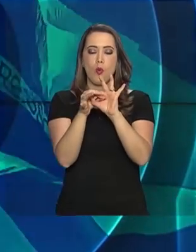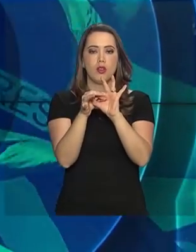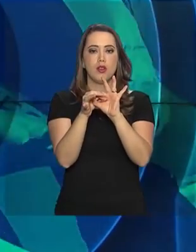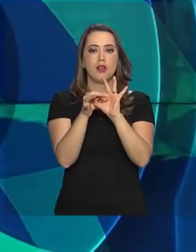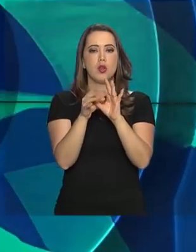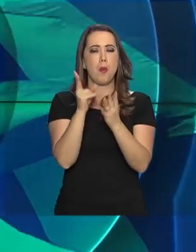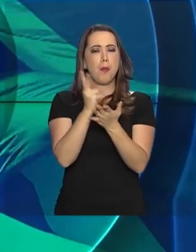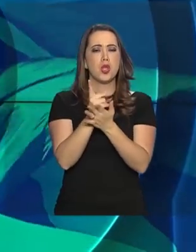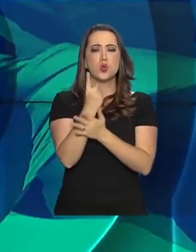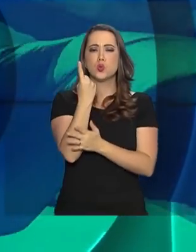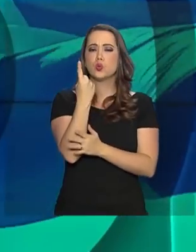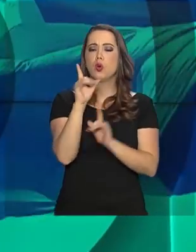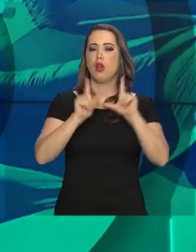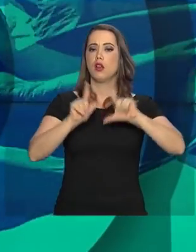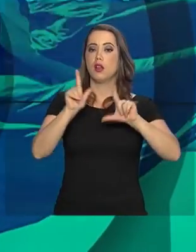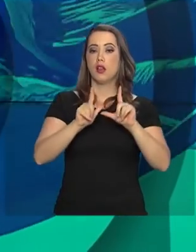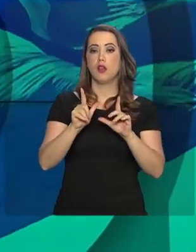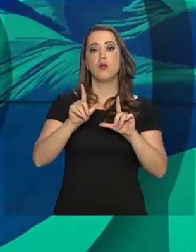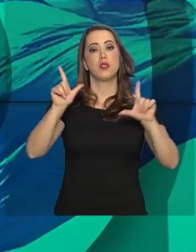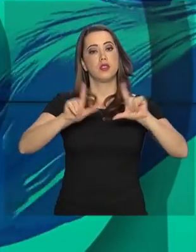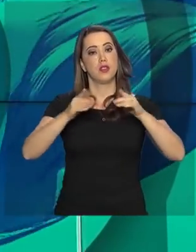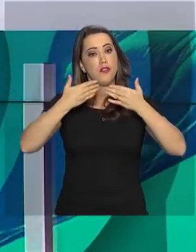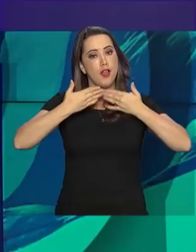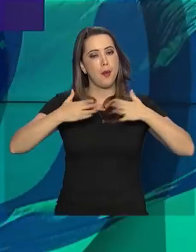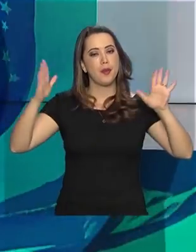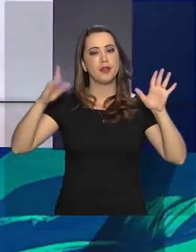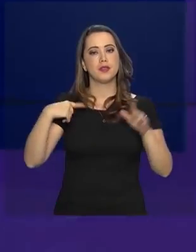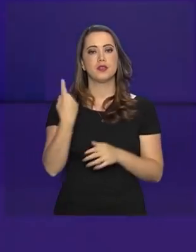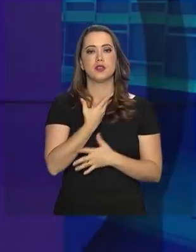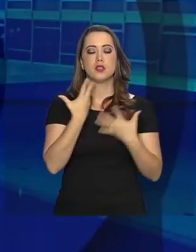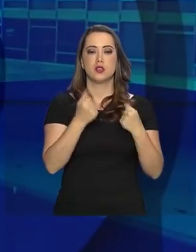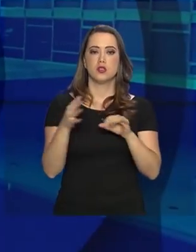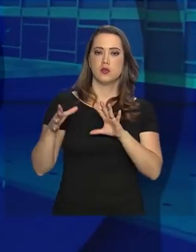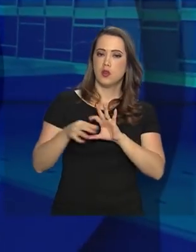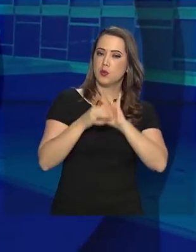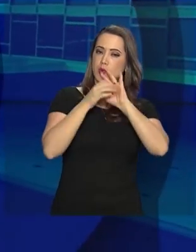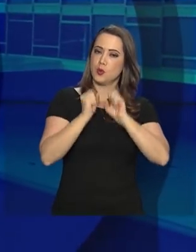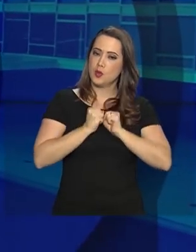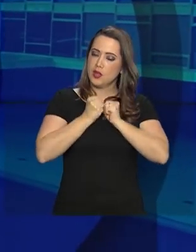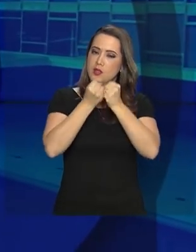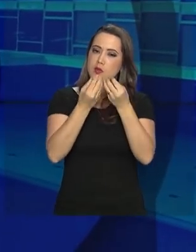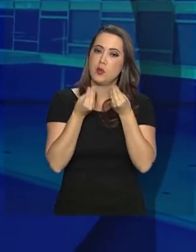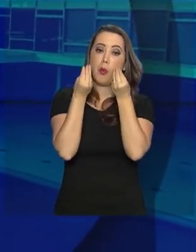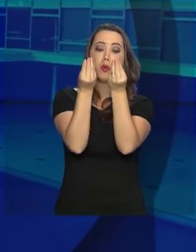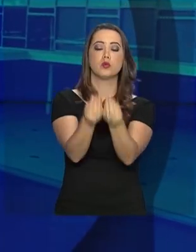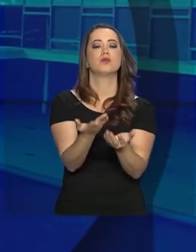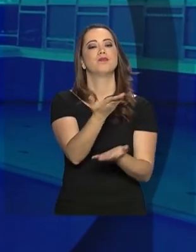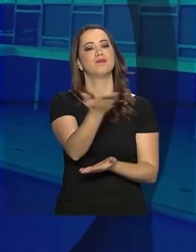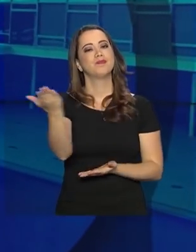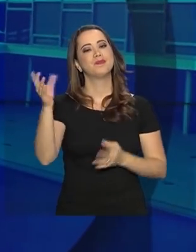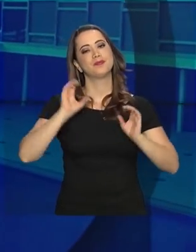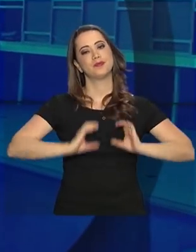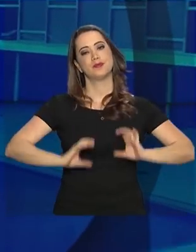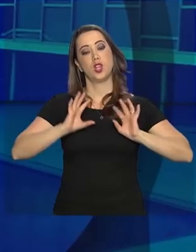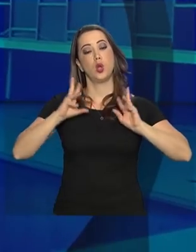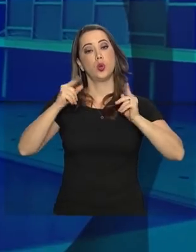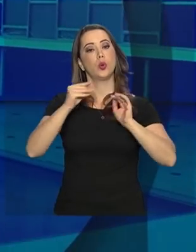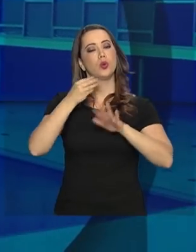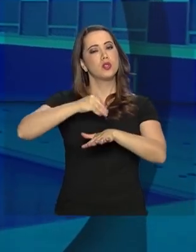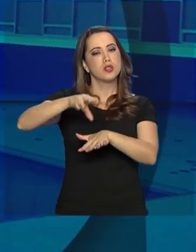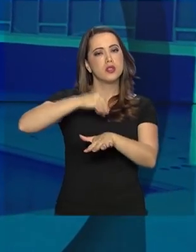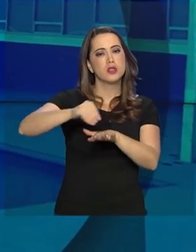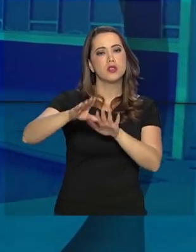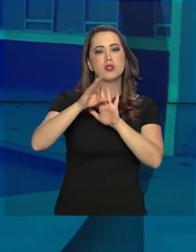um mesmo canal, e em TV aberta. Nós vamos unir esforços para levar para você, cidadão, todas as